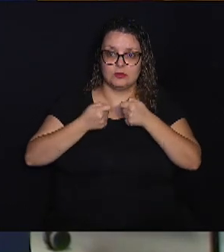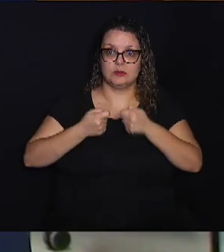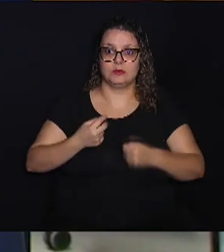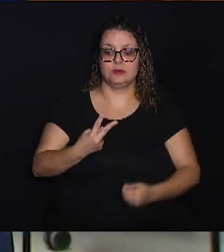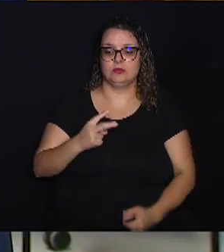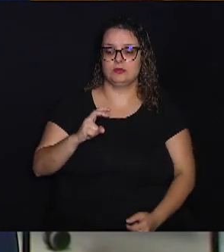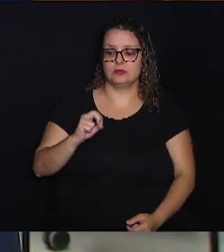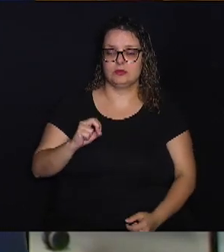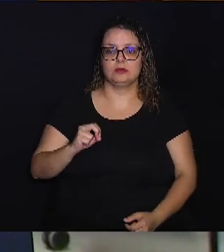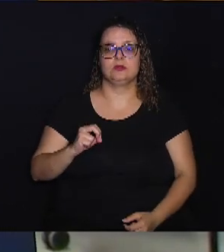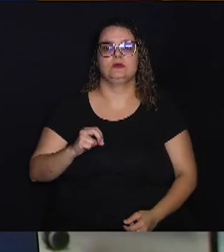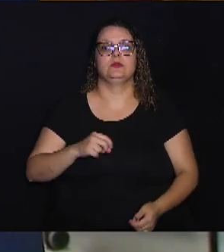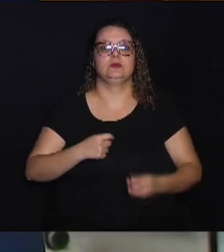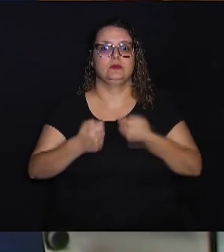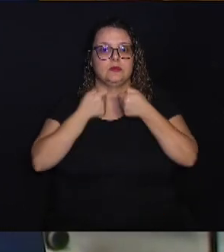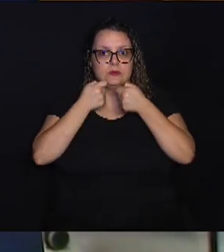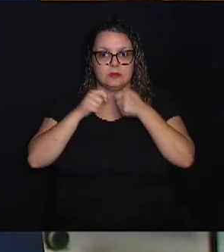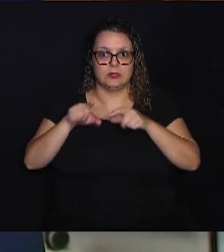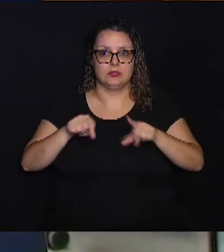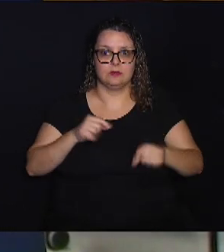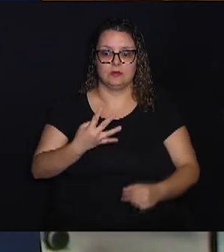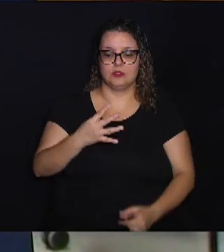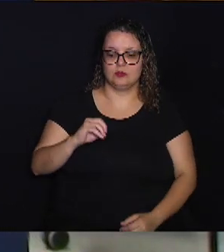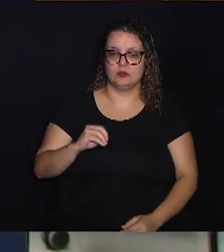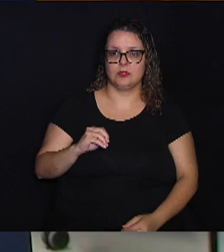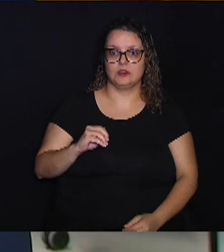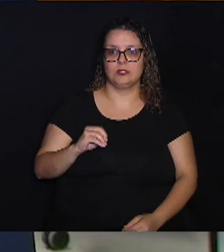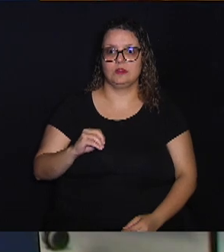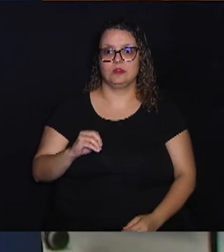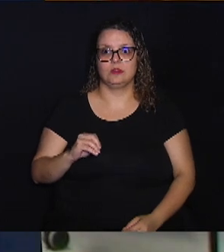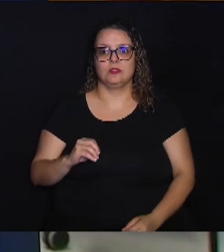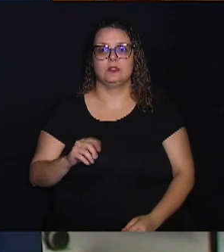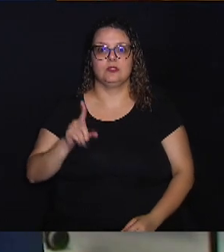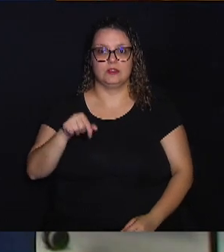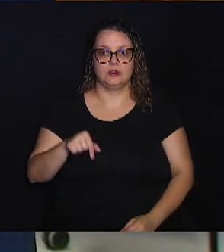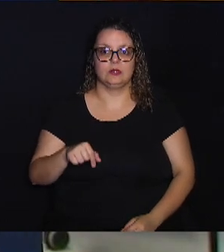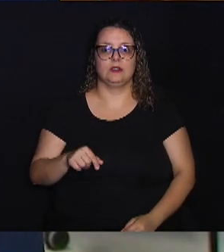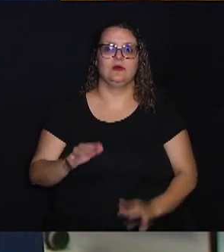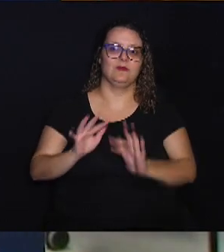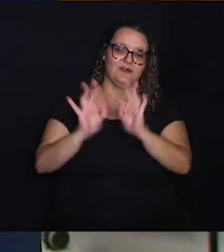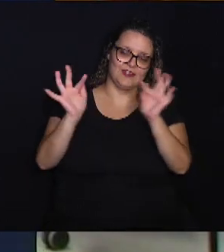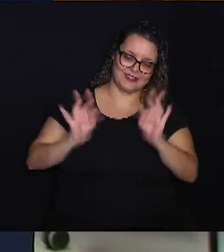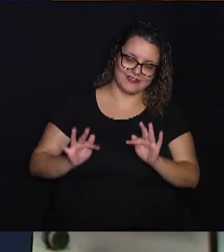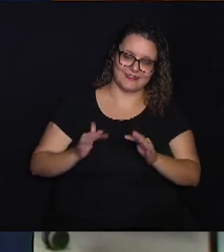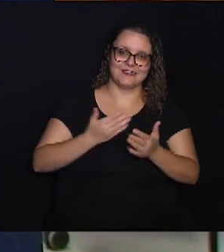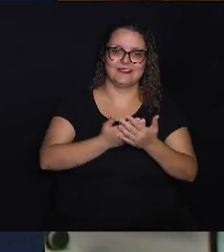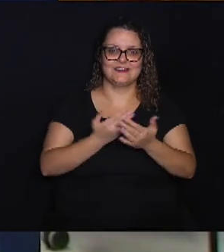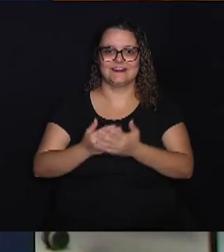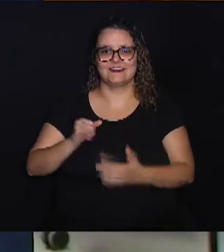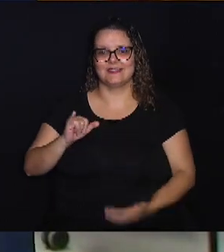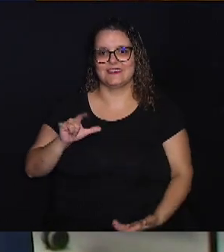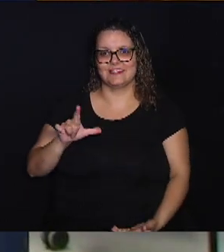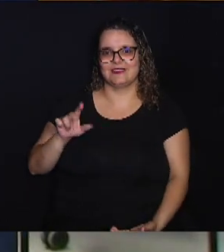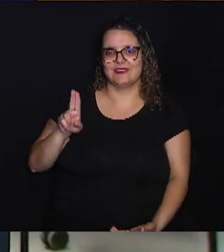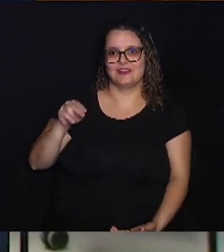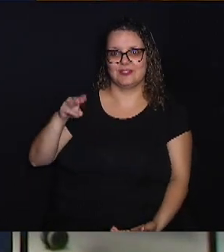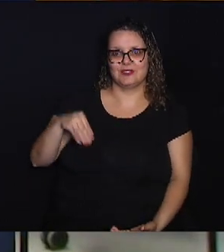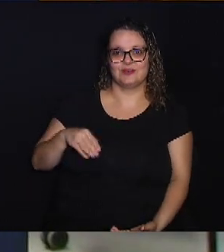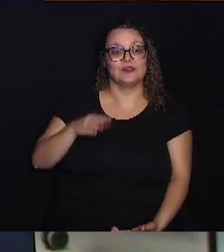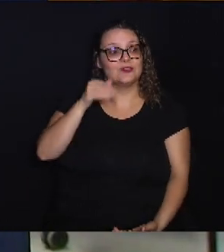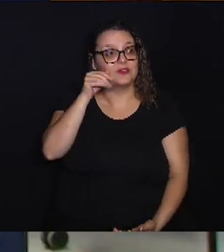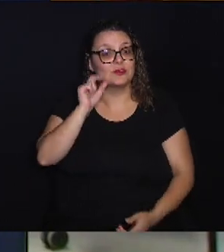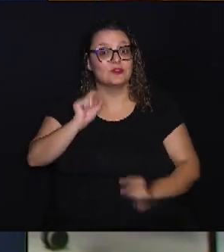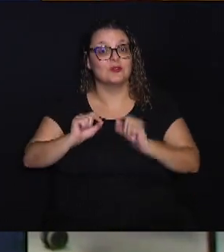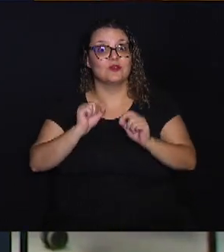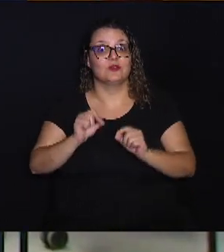250, é para escolher 40, que vão ser os 40 felizardos que irão estudar na Ilum. Curiosidade, o as